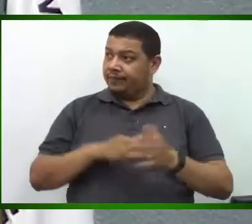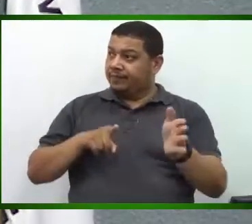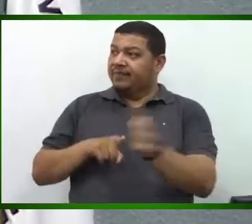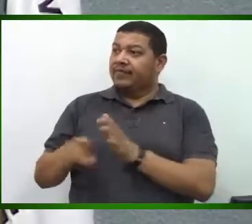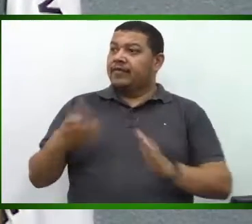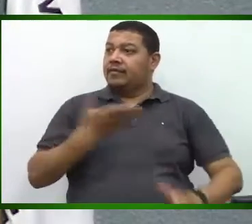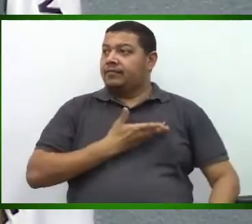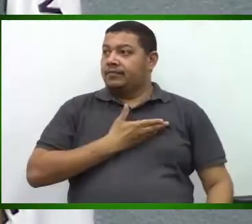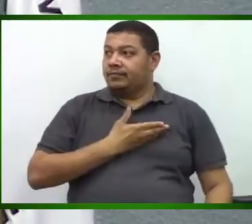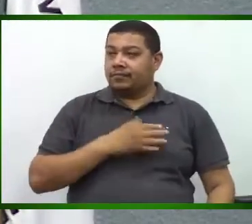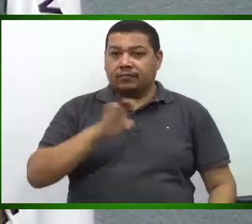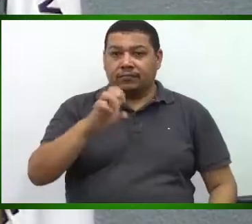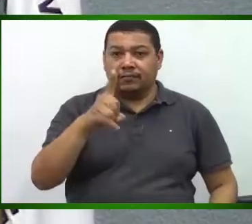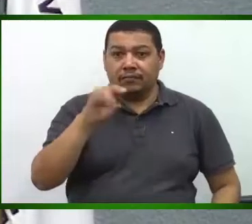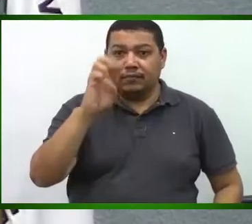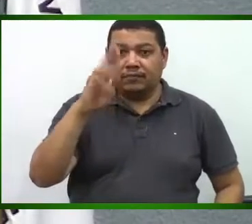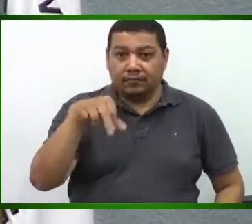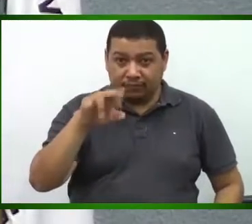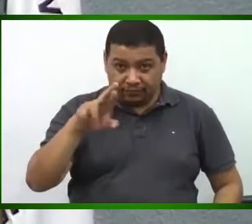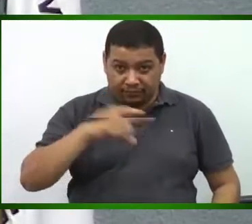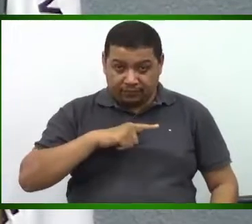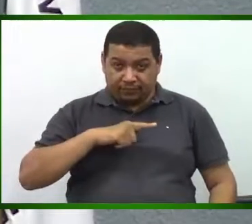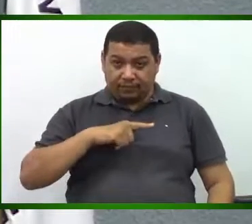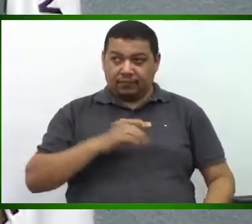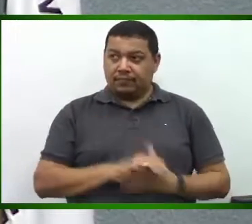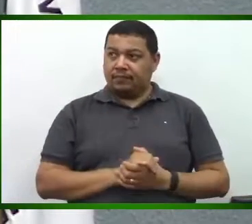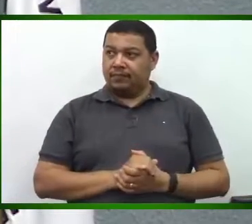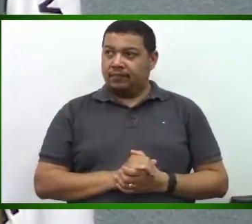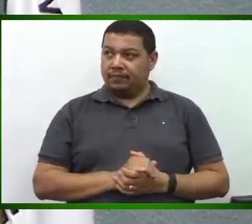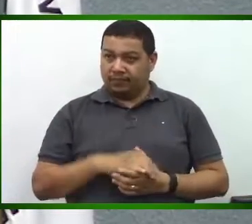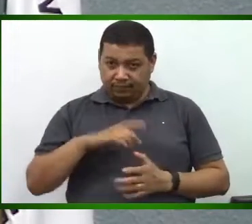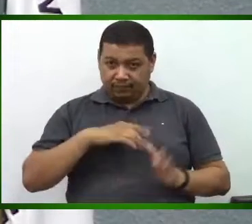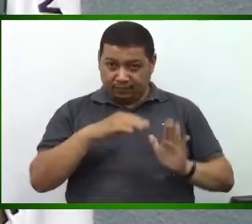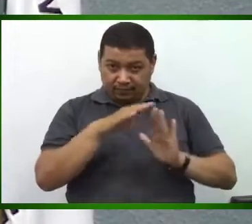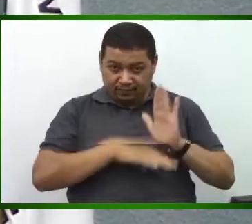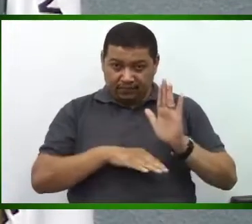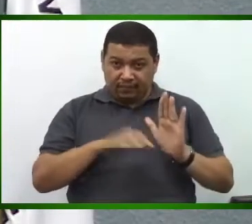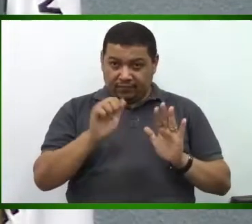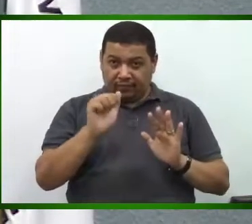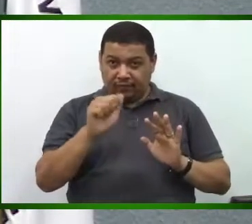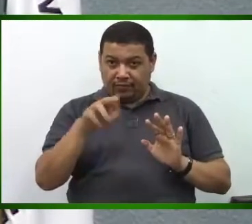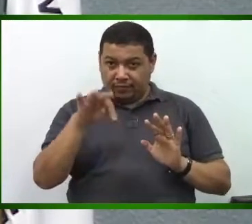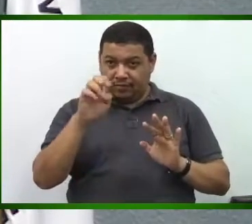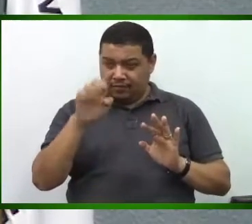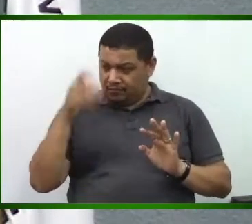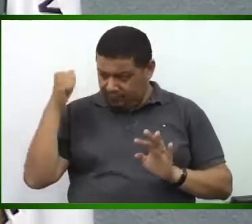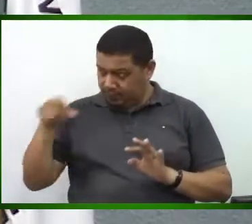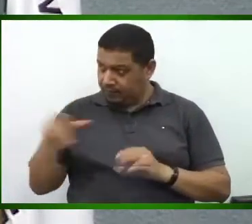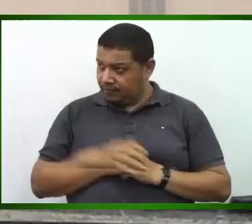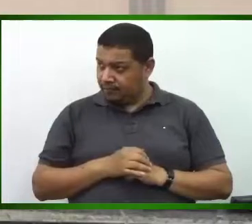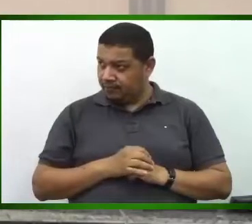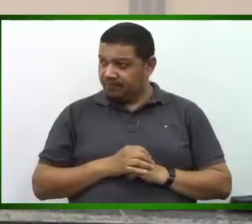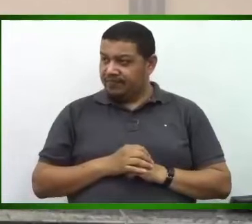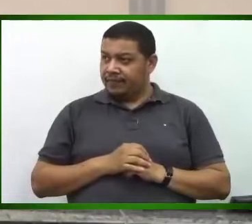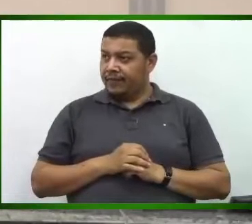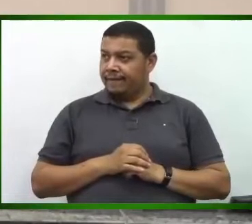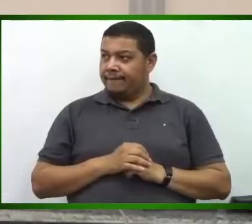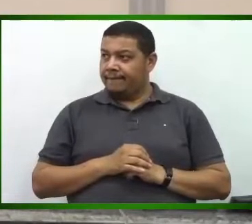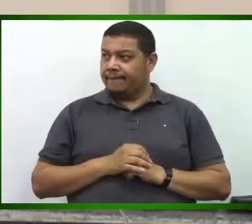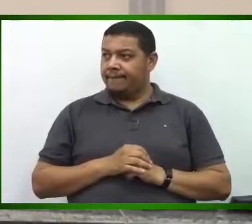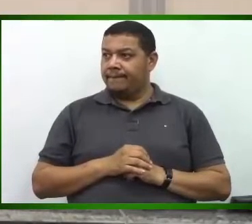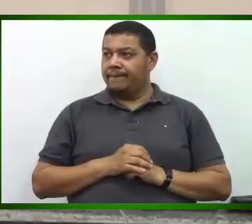companheiro Edmar Capicho, que é um dos autores desse projeto do autismo. Você sabia disso, companheiro? Que